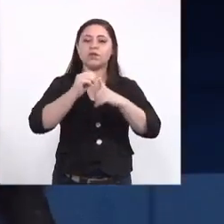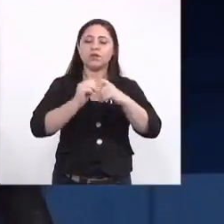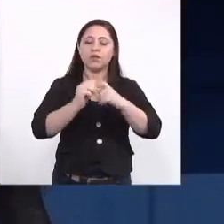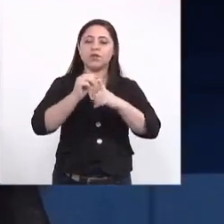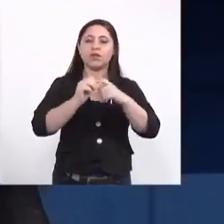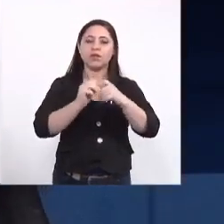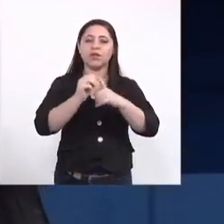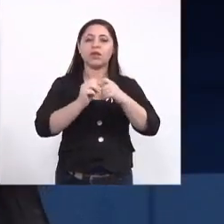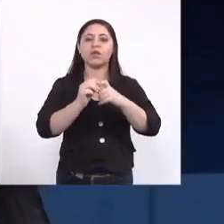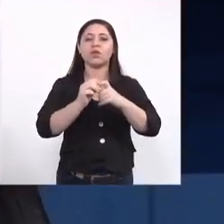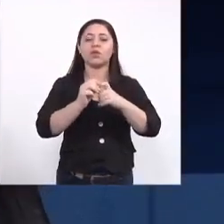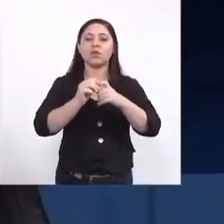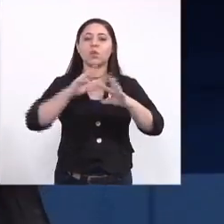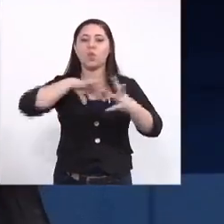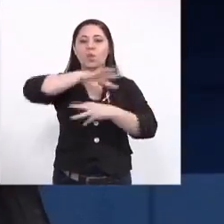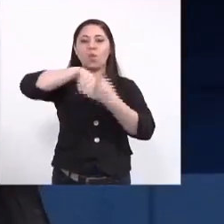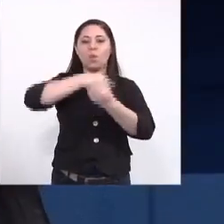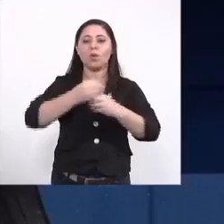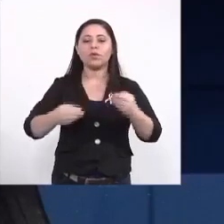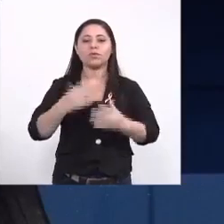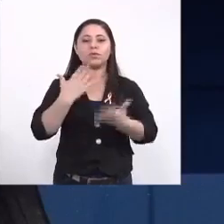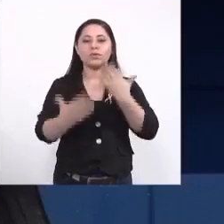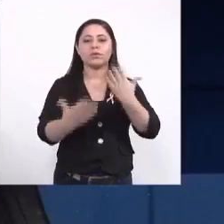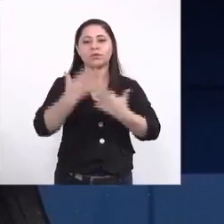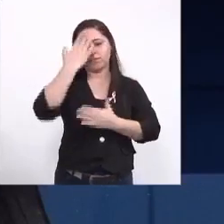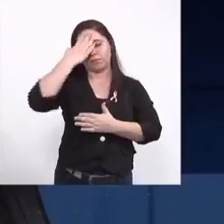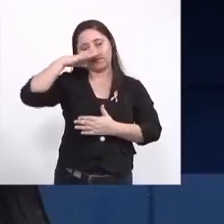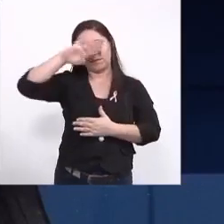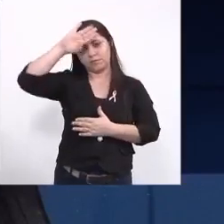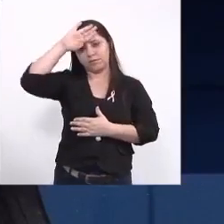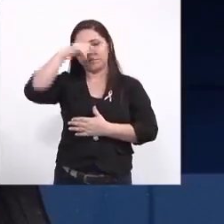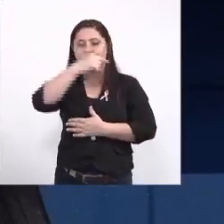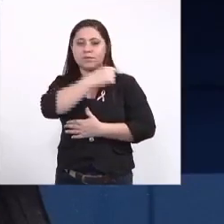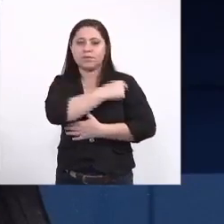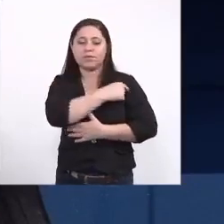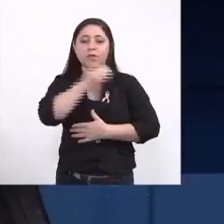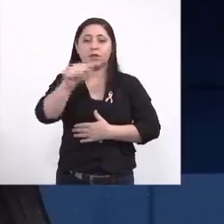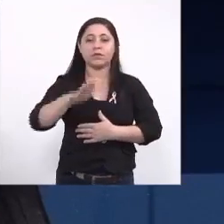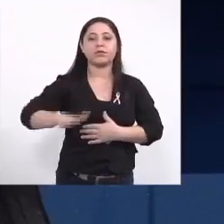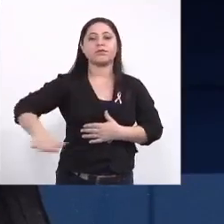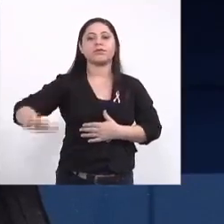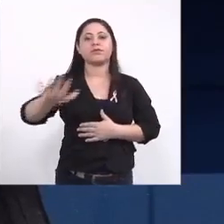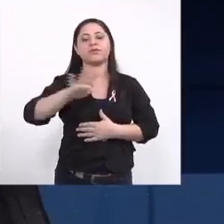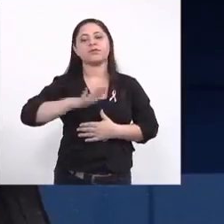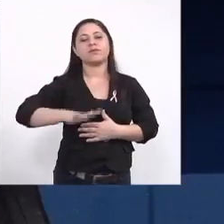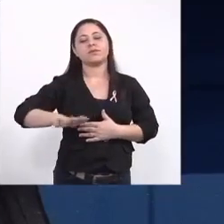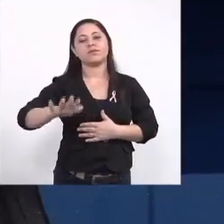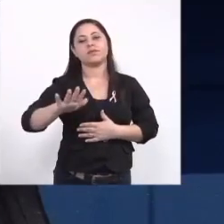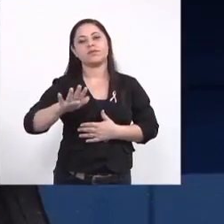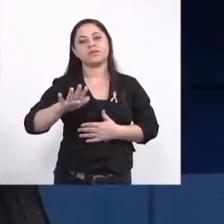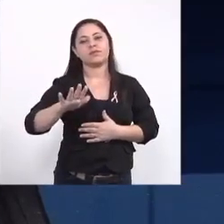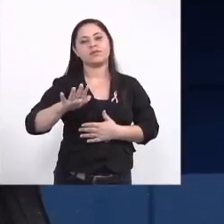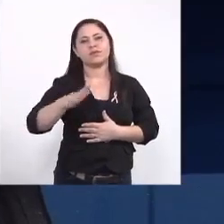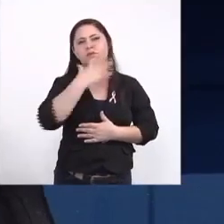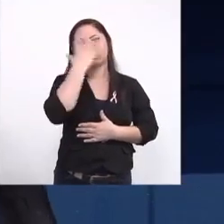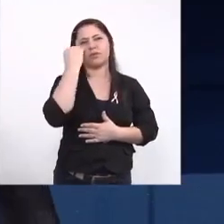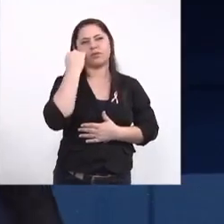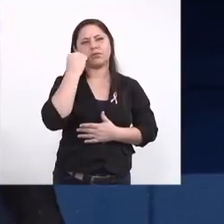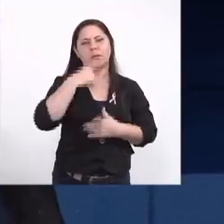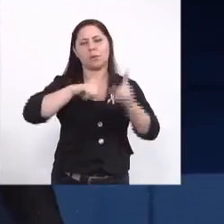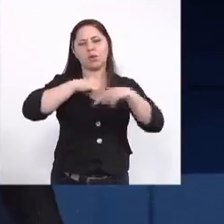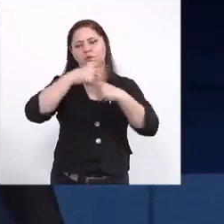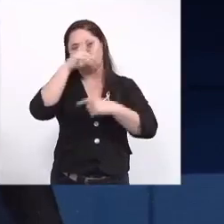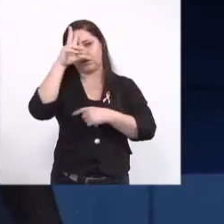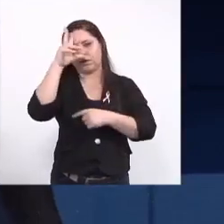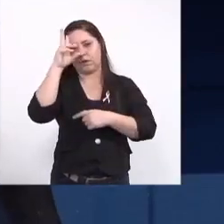ocupacional, nutrição, psicologia, enfermagem, serviço social. Eu devo ter esquecido alguma, depois não